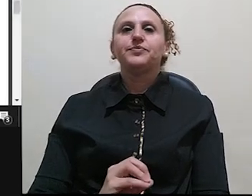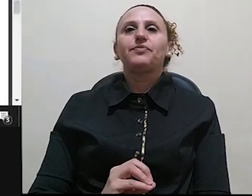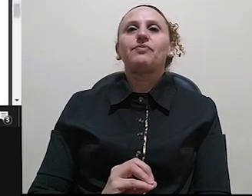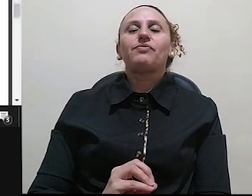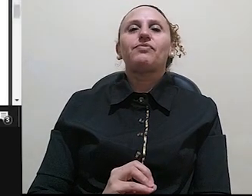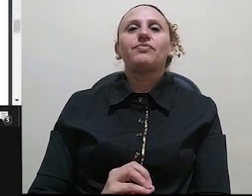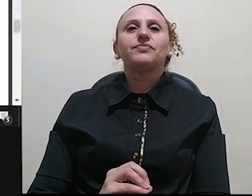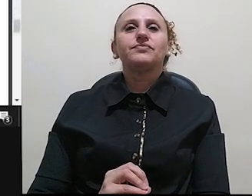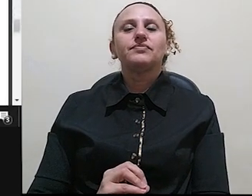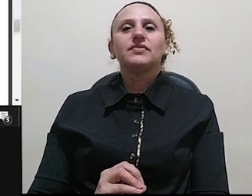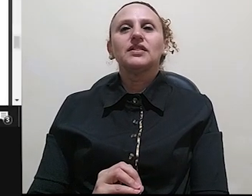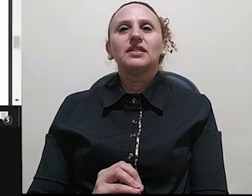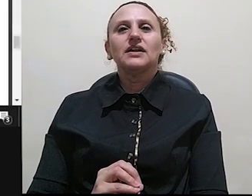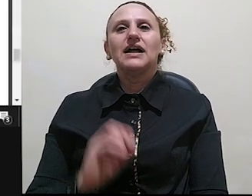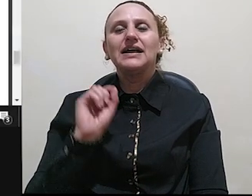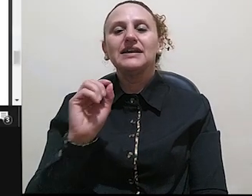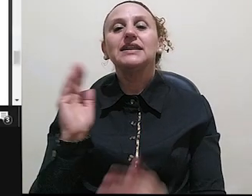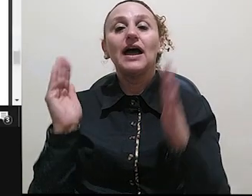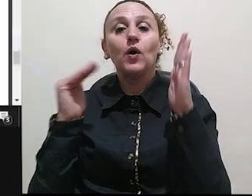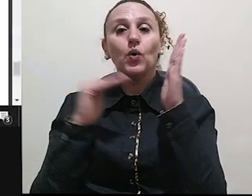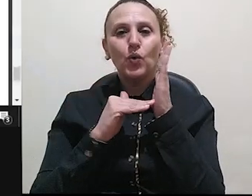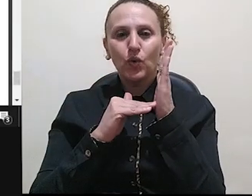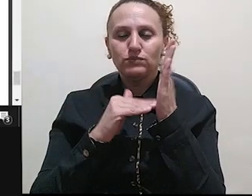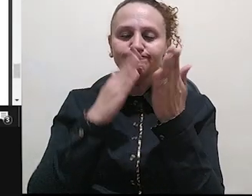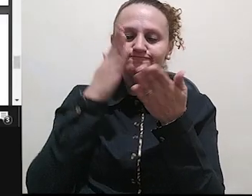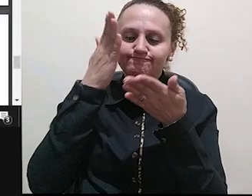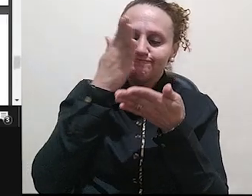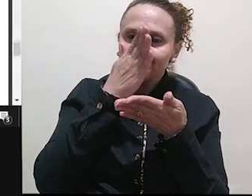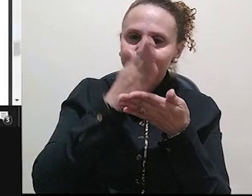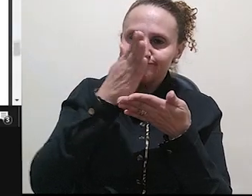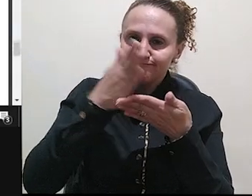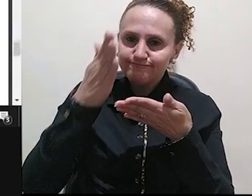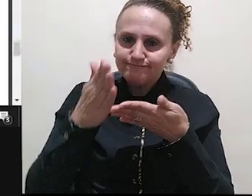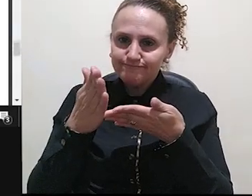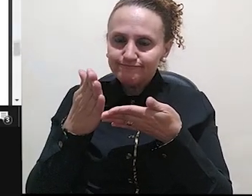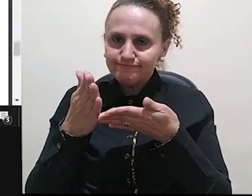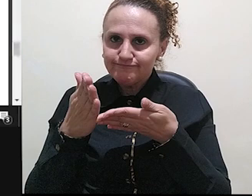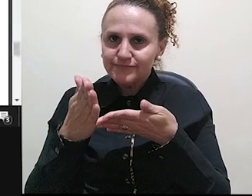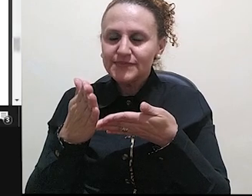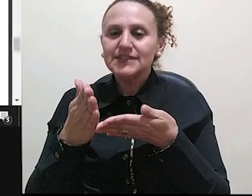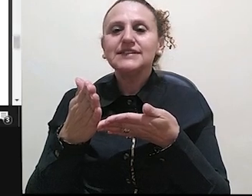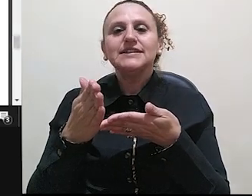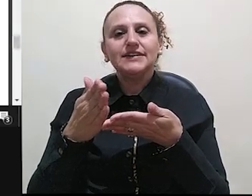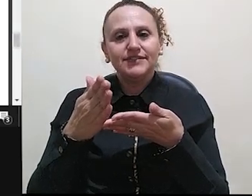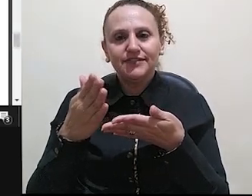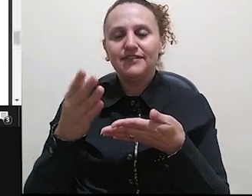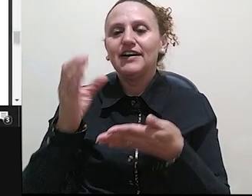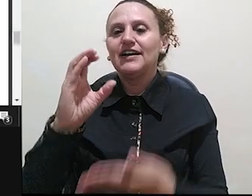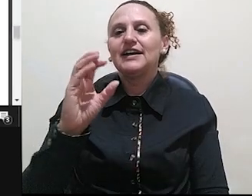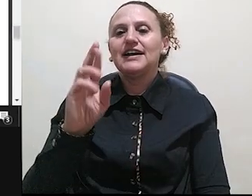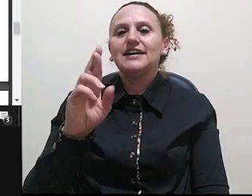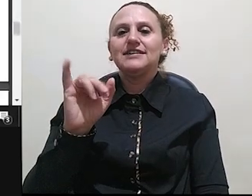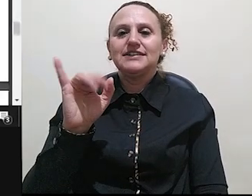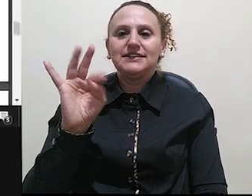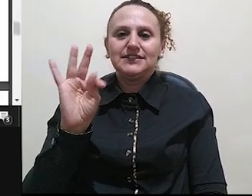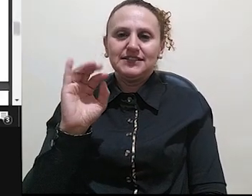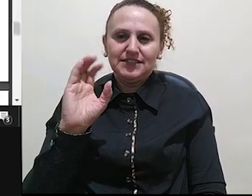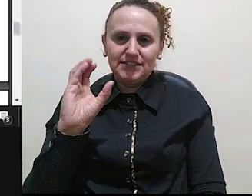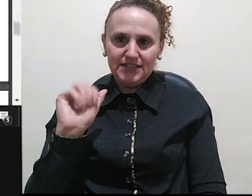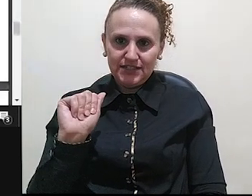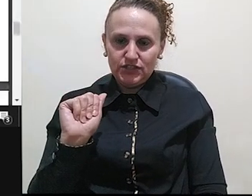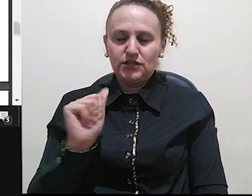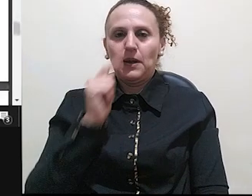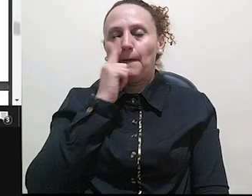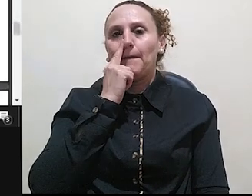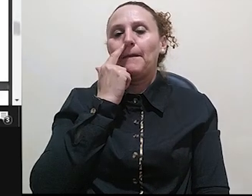última etapa da resenha, que é a crítica, né? Ele marca bem aqui essa parte.